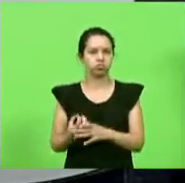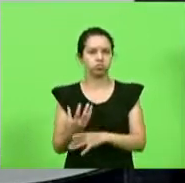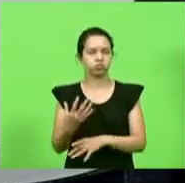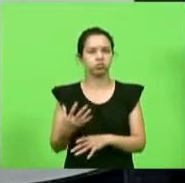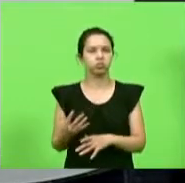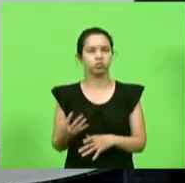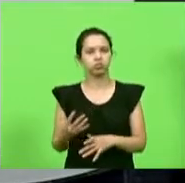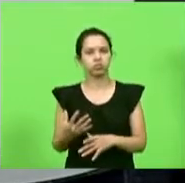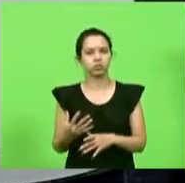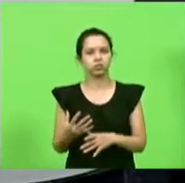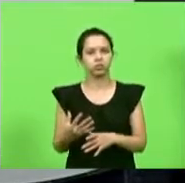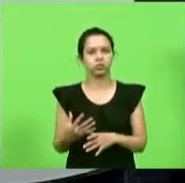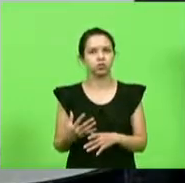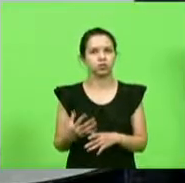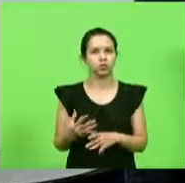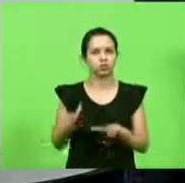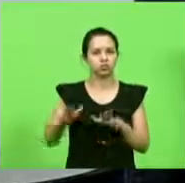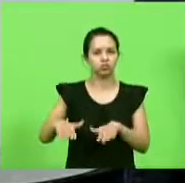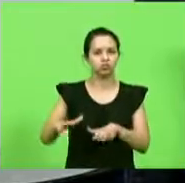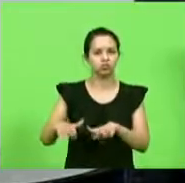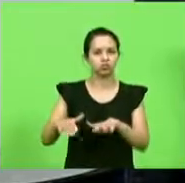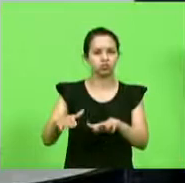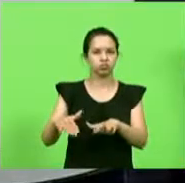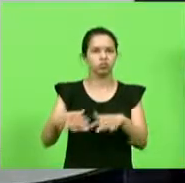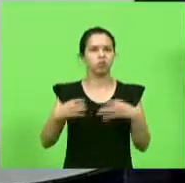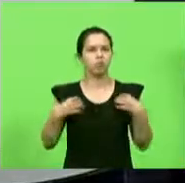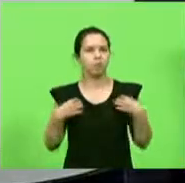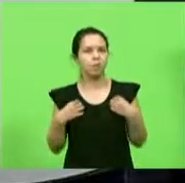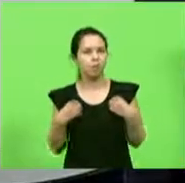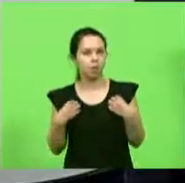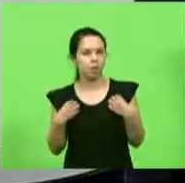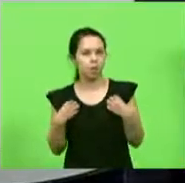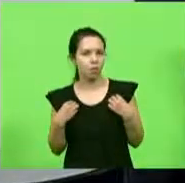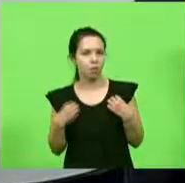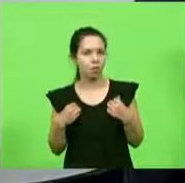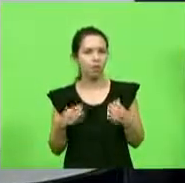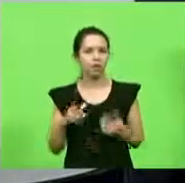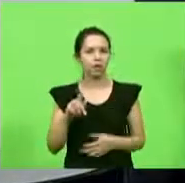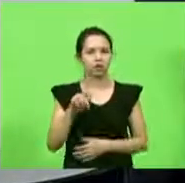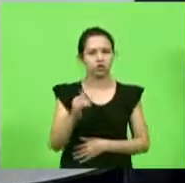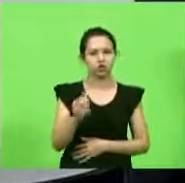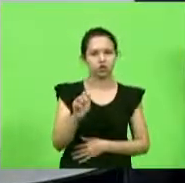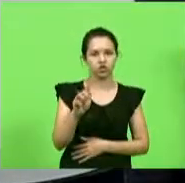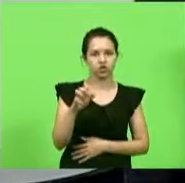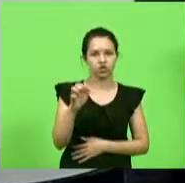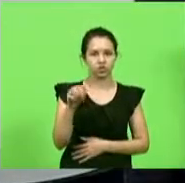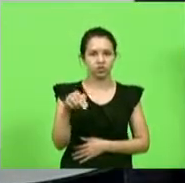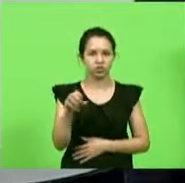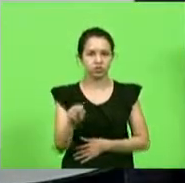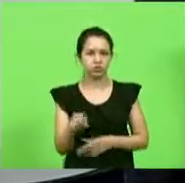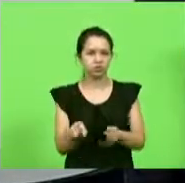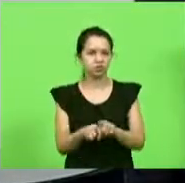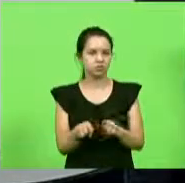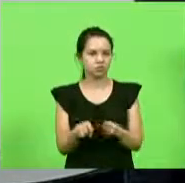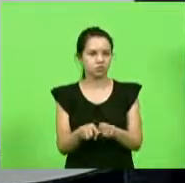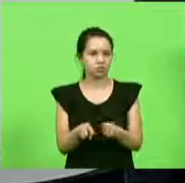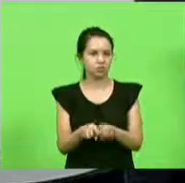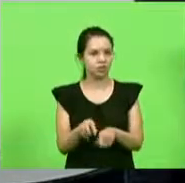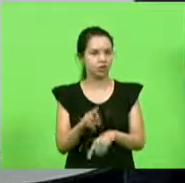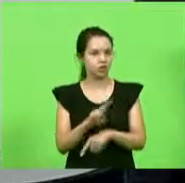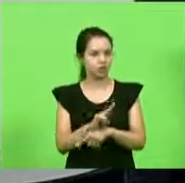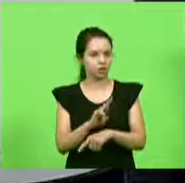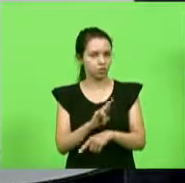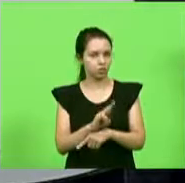do jeans da malha mas nós temos em Rio do Sul também um setor metal